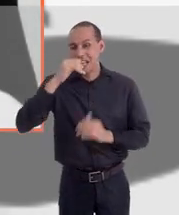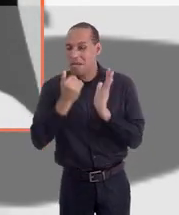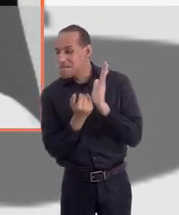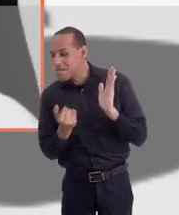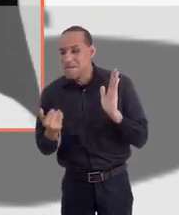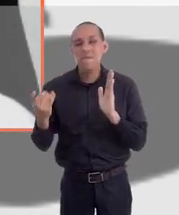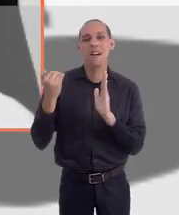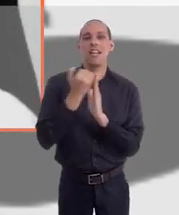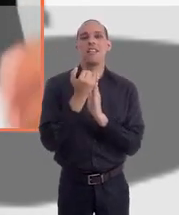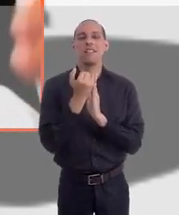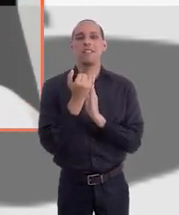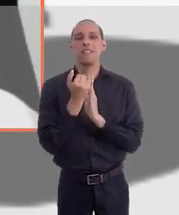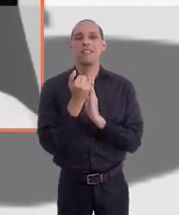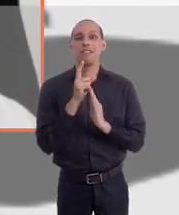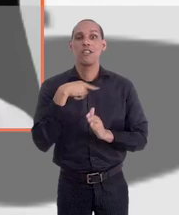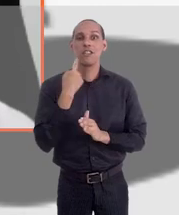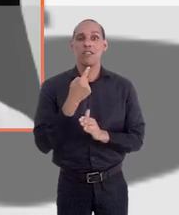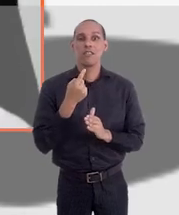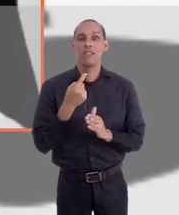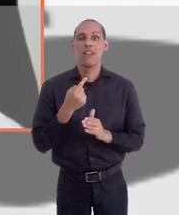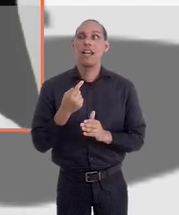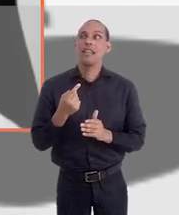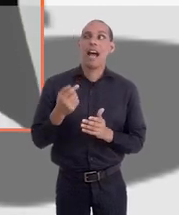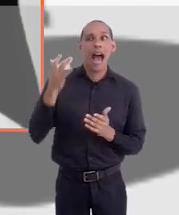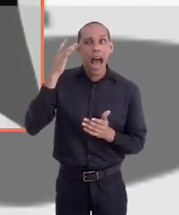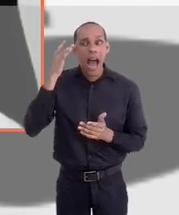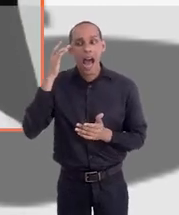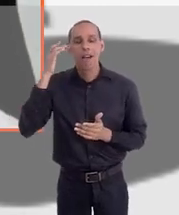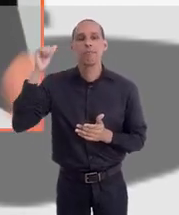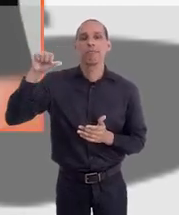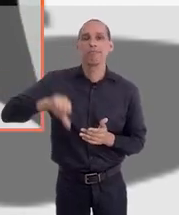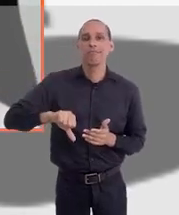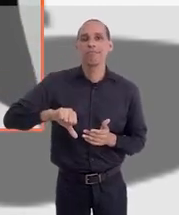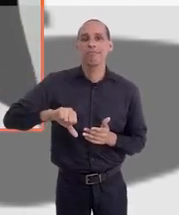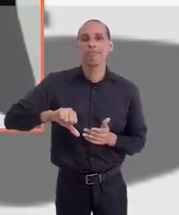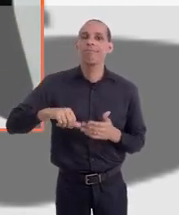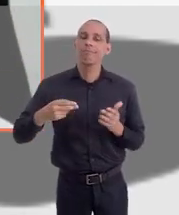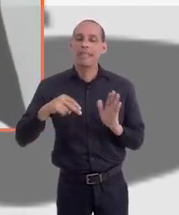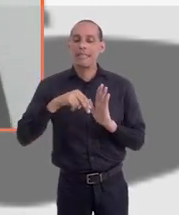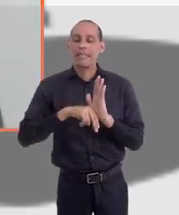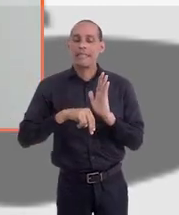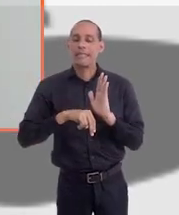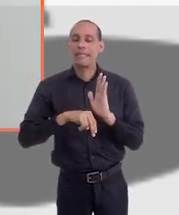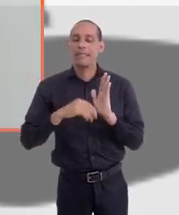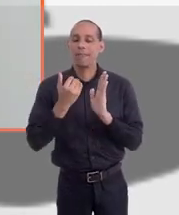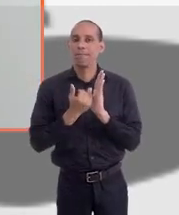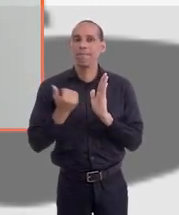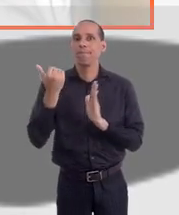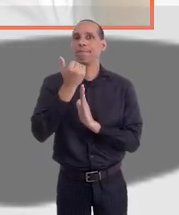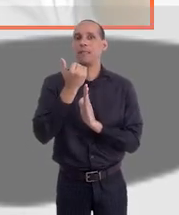mais elevado do que a expectativa dos candidatos. Então, foi nivelado por cima.